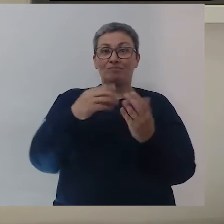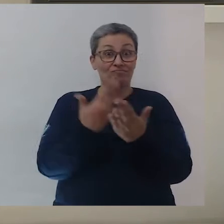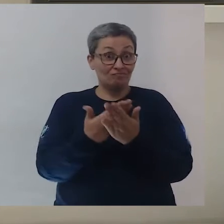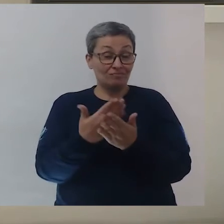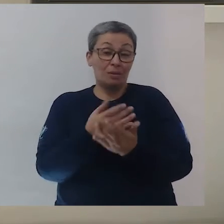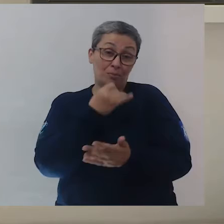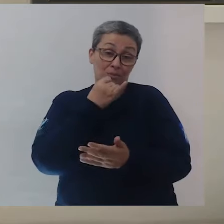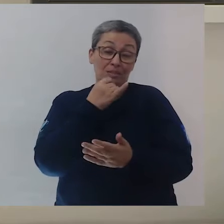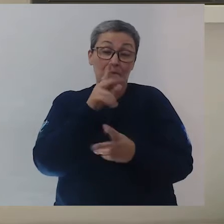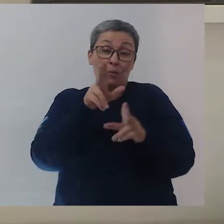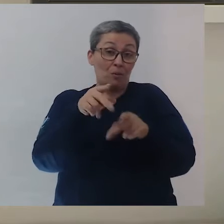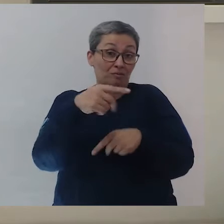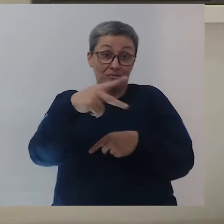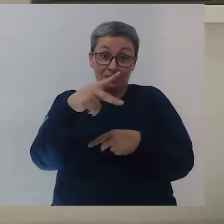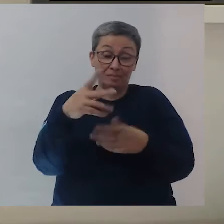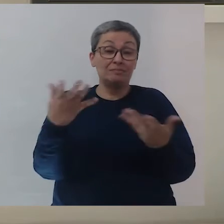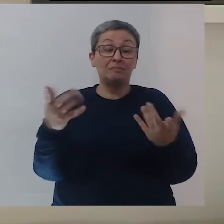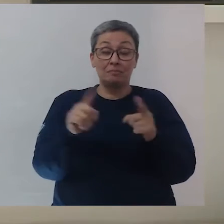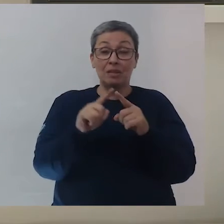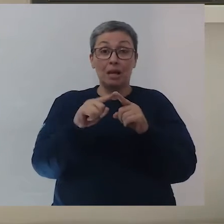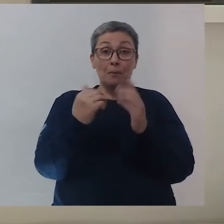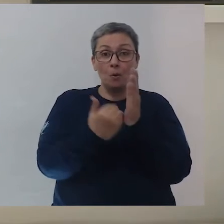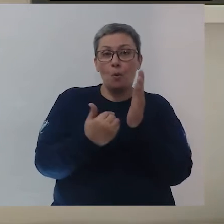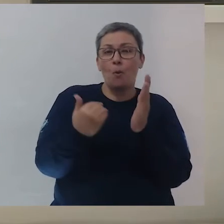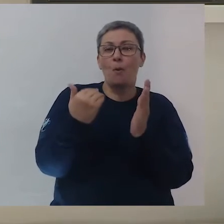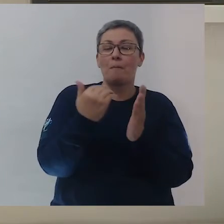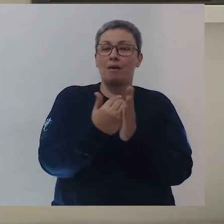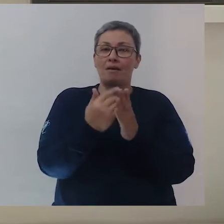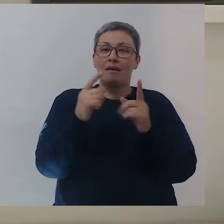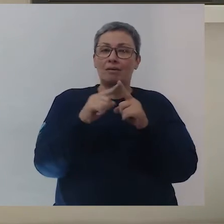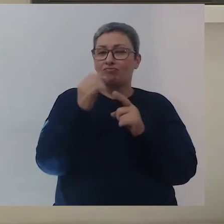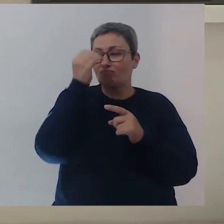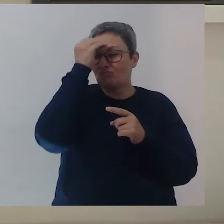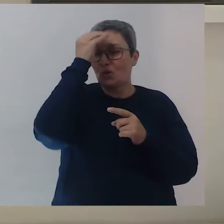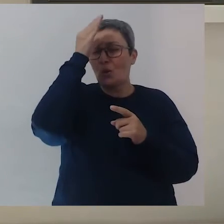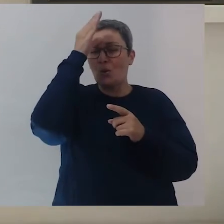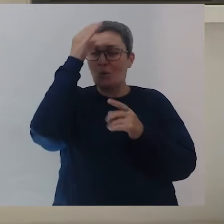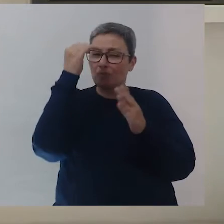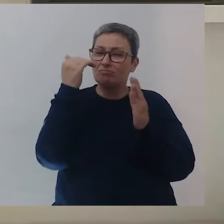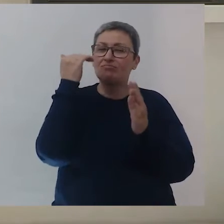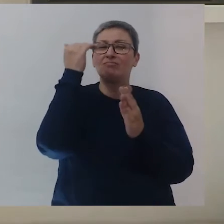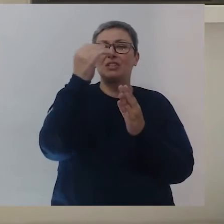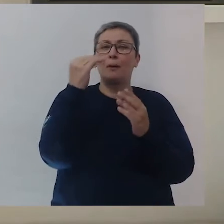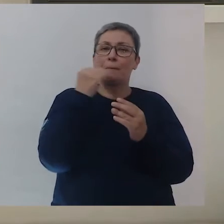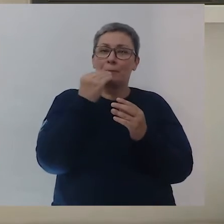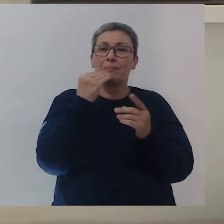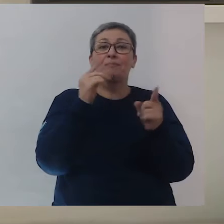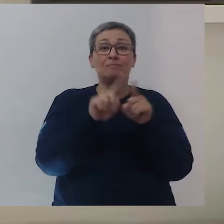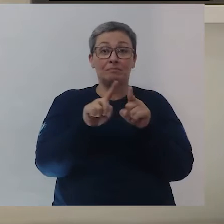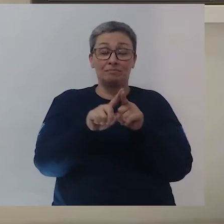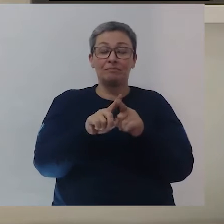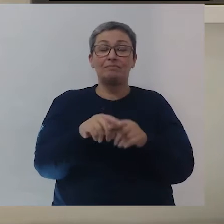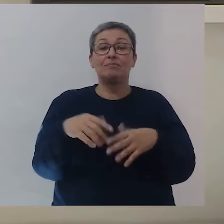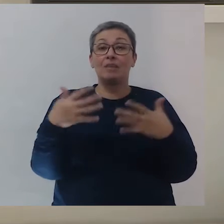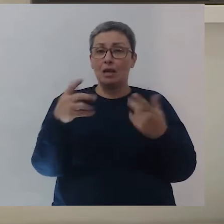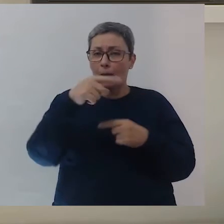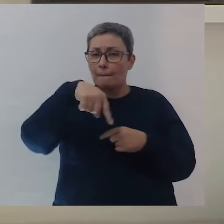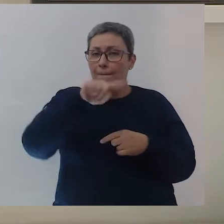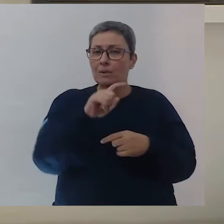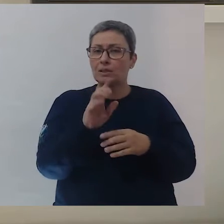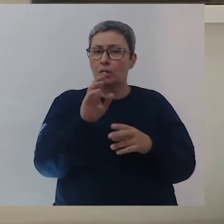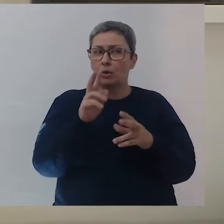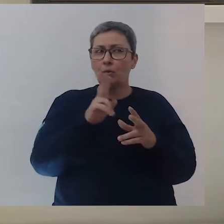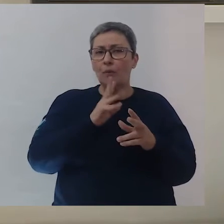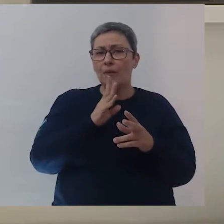exemplo, a estudar, como vocês fizeram, para aumentar os nossos conhecimentos, né? E as nossas oportunidades. Vocês